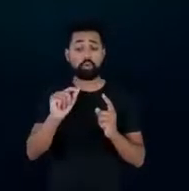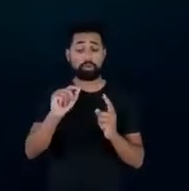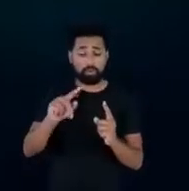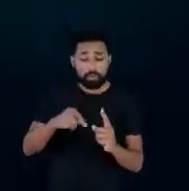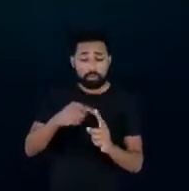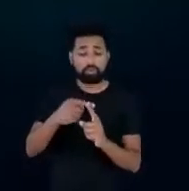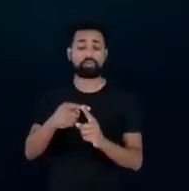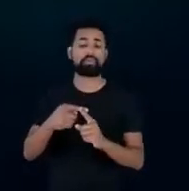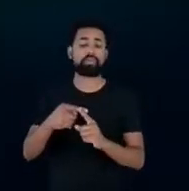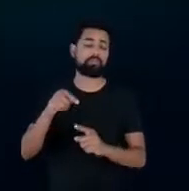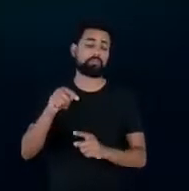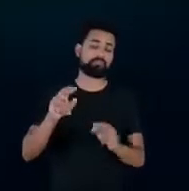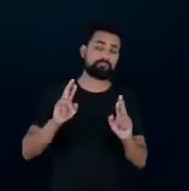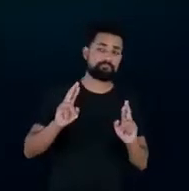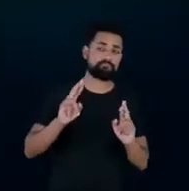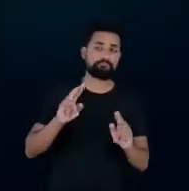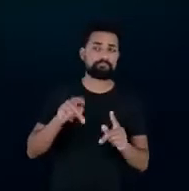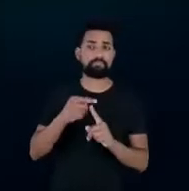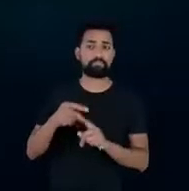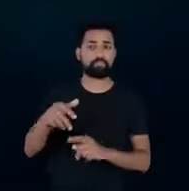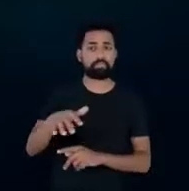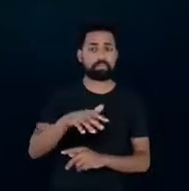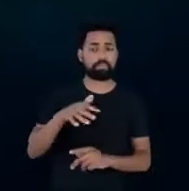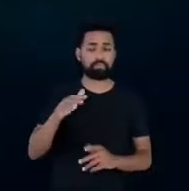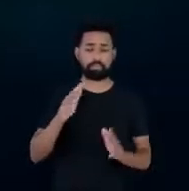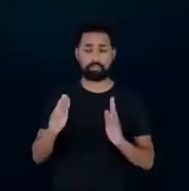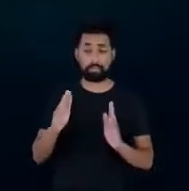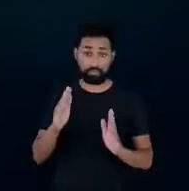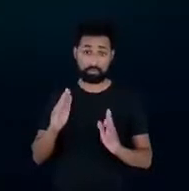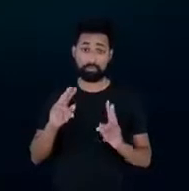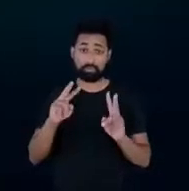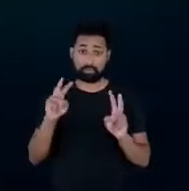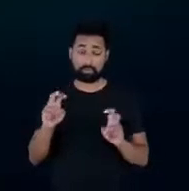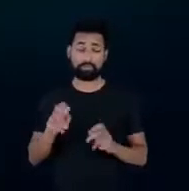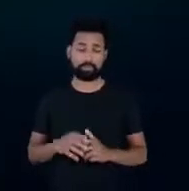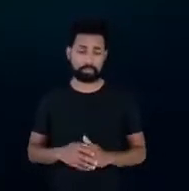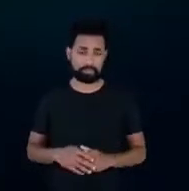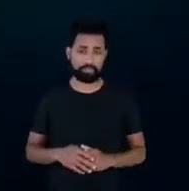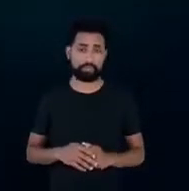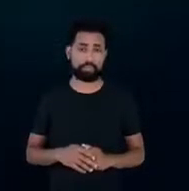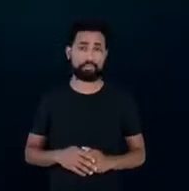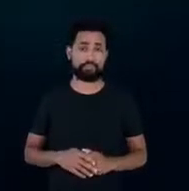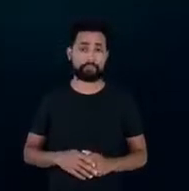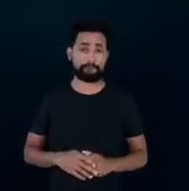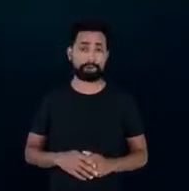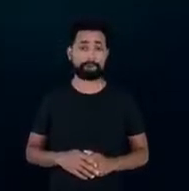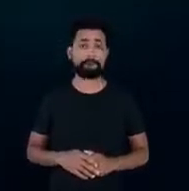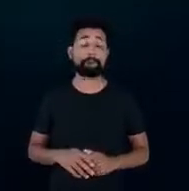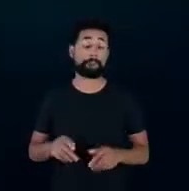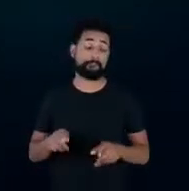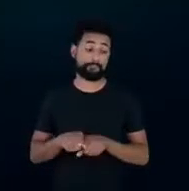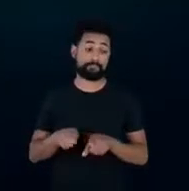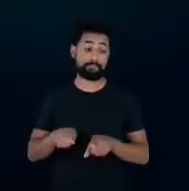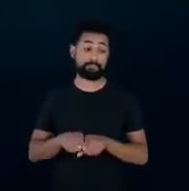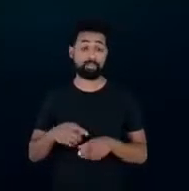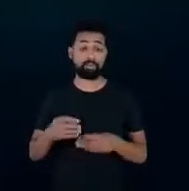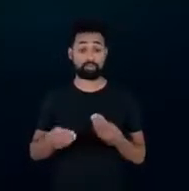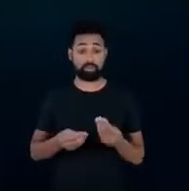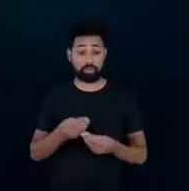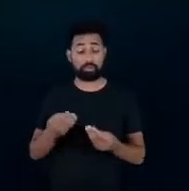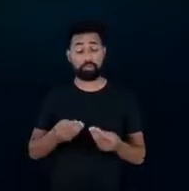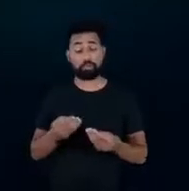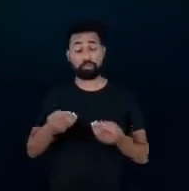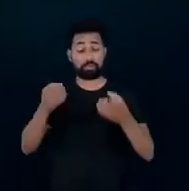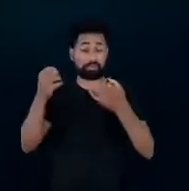energética no longo prazo derivado dessa natureza é óbvio como também foram citados